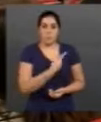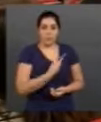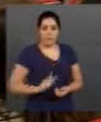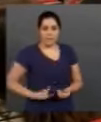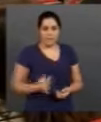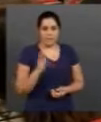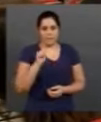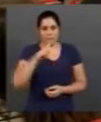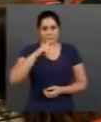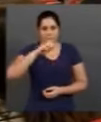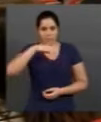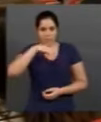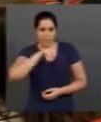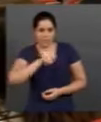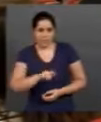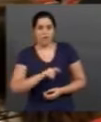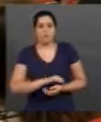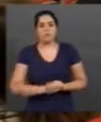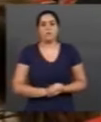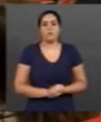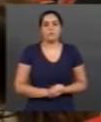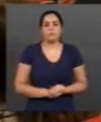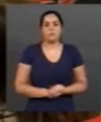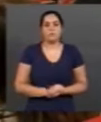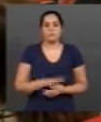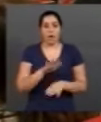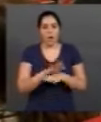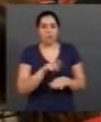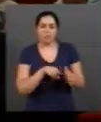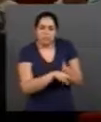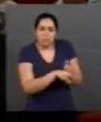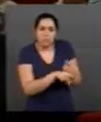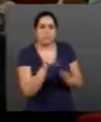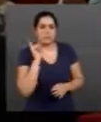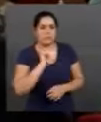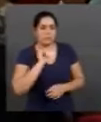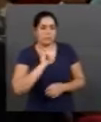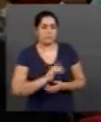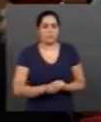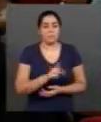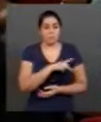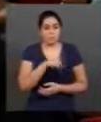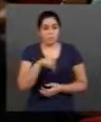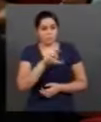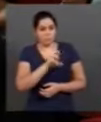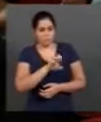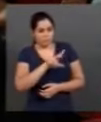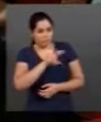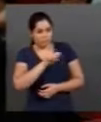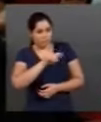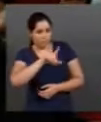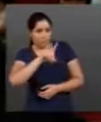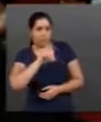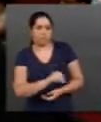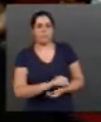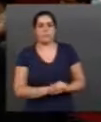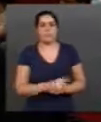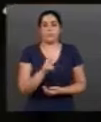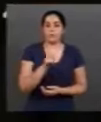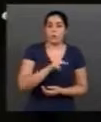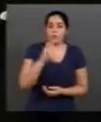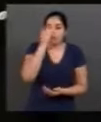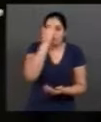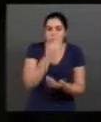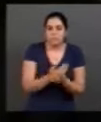FAPEMIG, Fundação de Amparo à Pesquisa do Estado de Minas Gerais, professor Evaldo Villela. O docente acredita que a pós